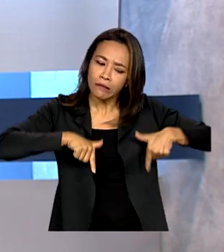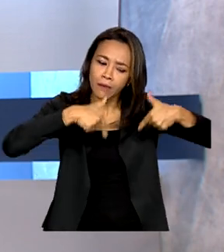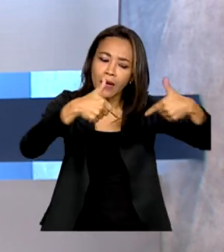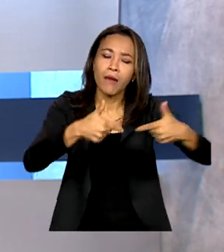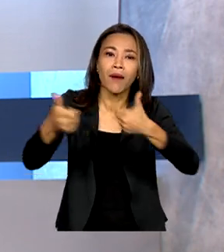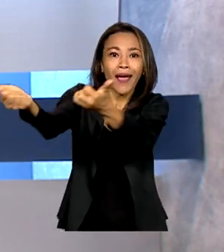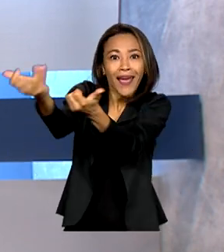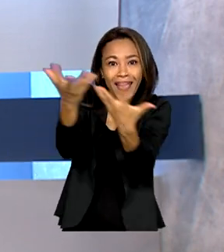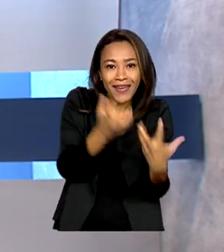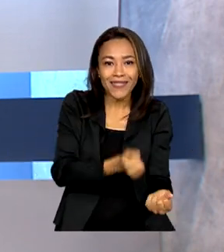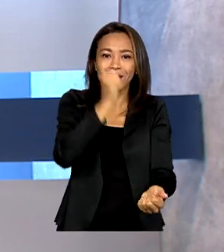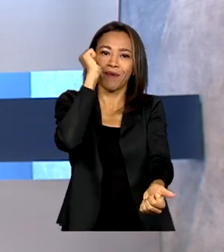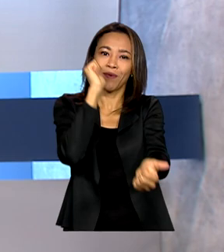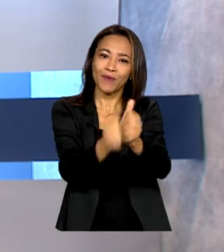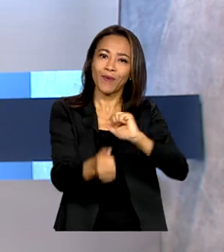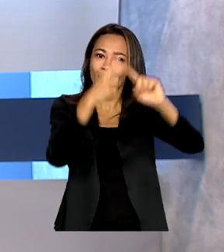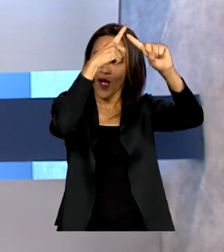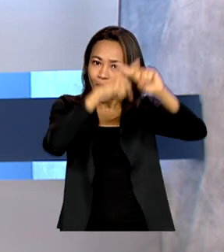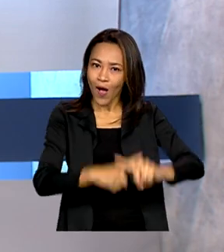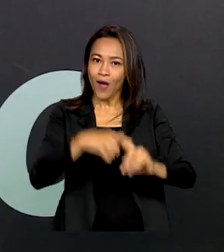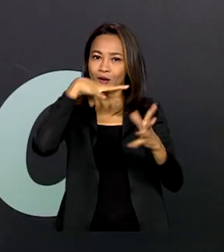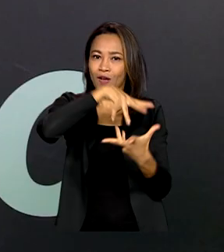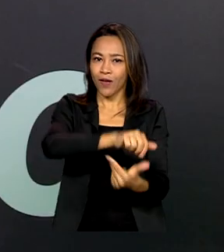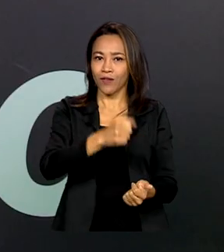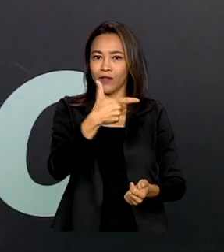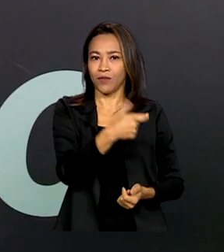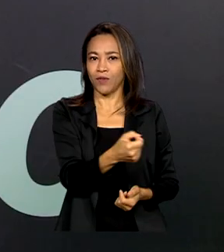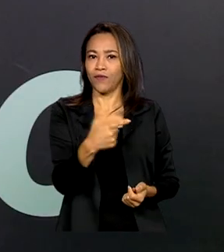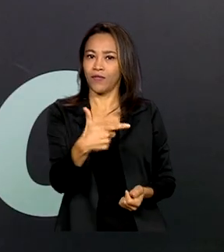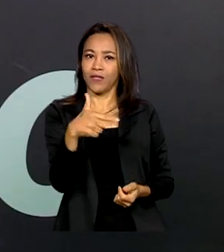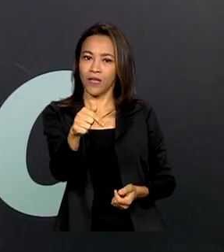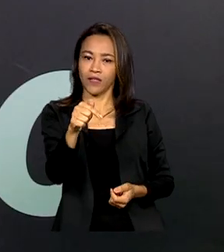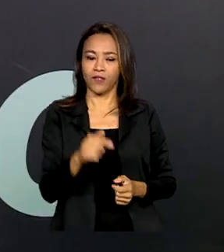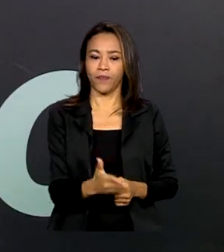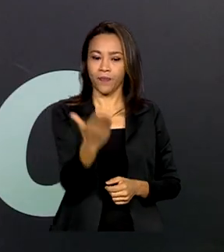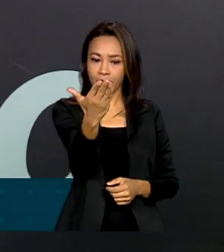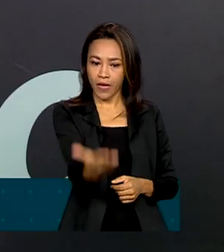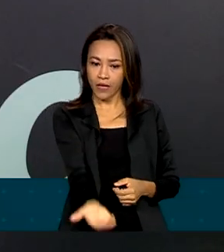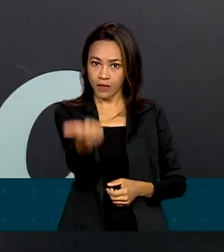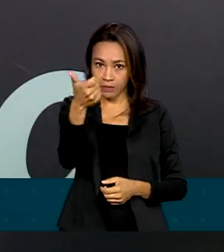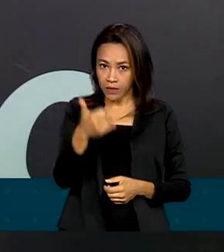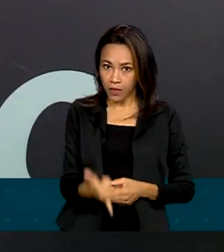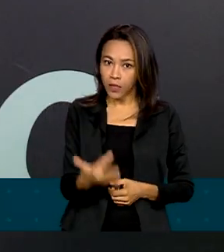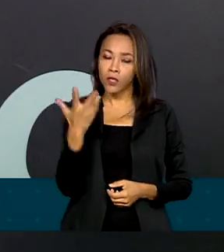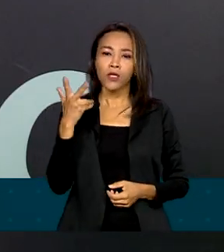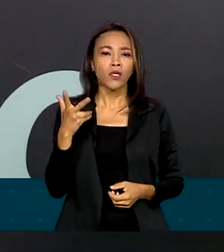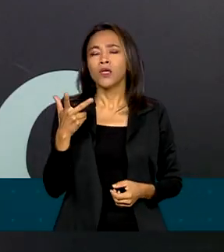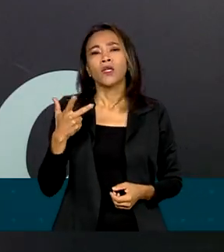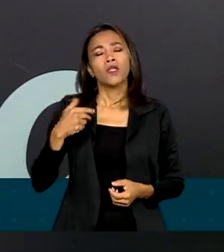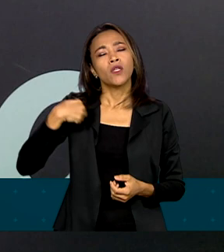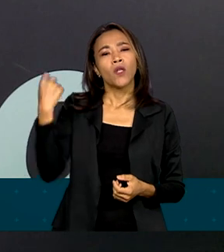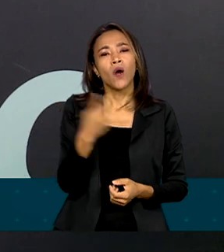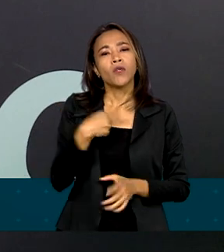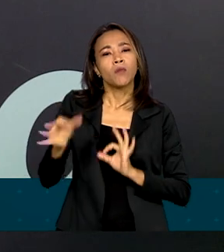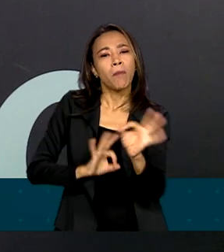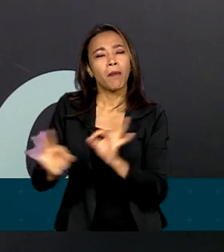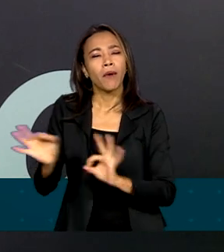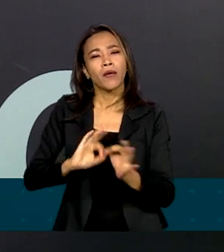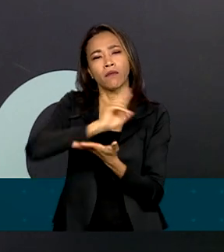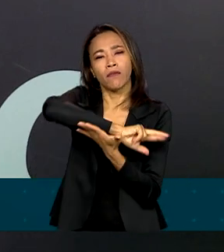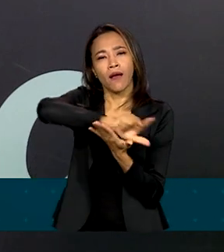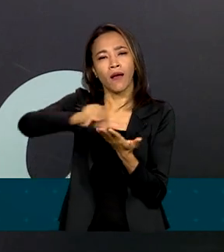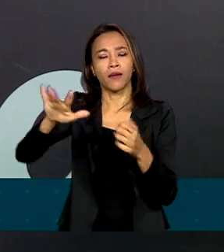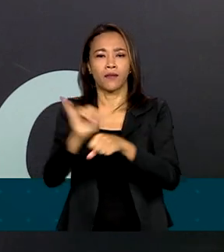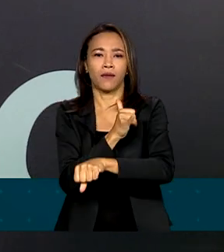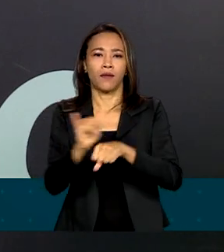Futebol Feminino de 2027. O Ministério, assim como todo o governo, preparando uma série de medidas para serem anunciadas